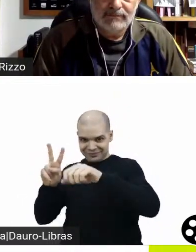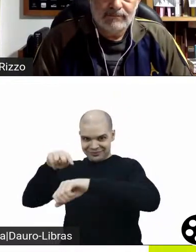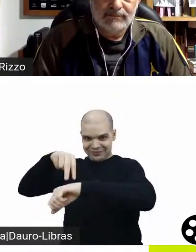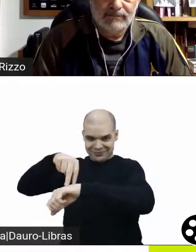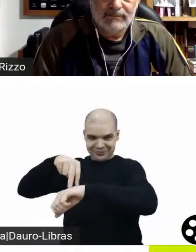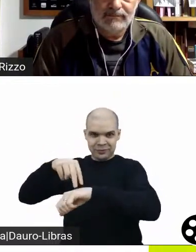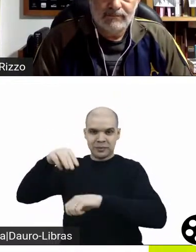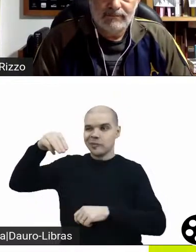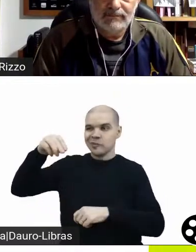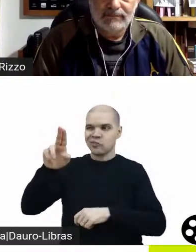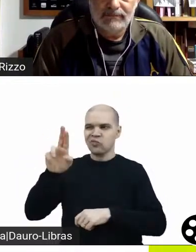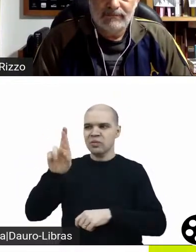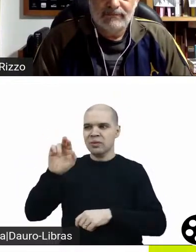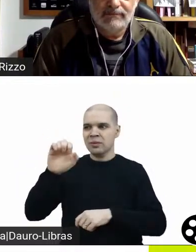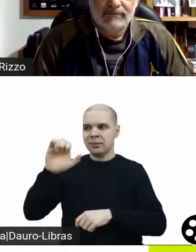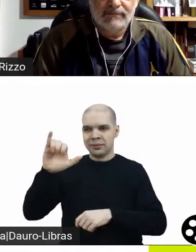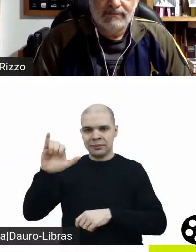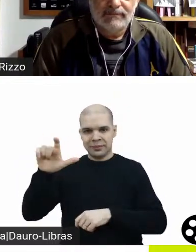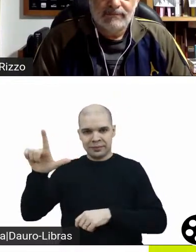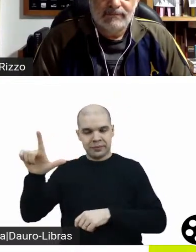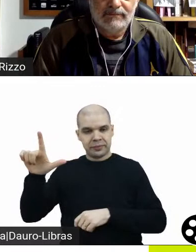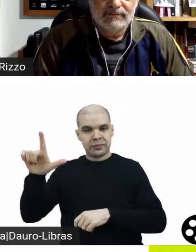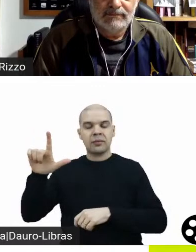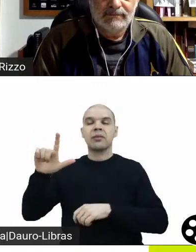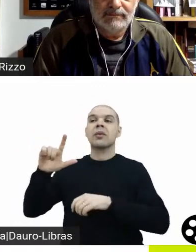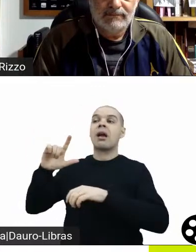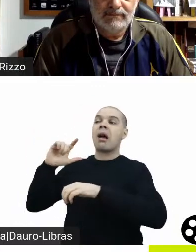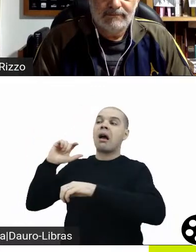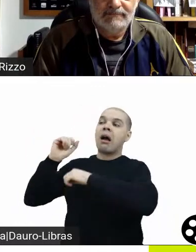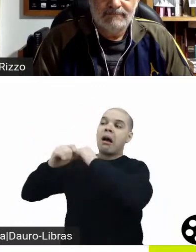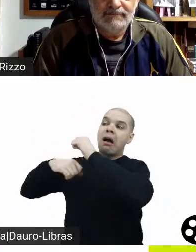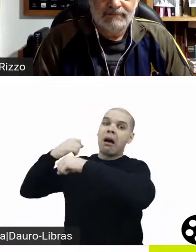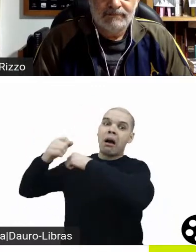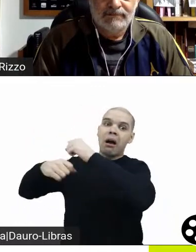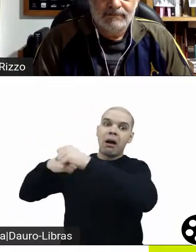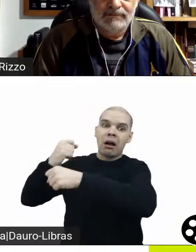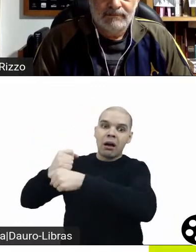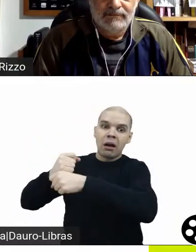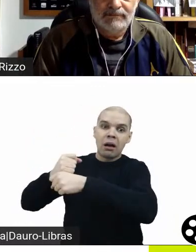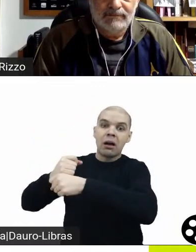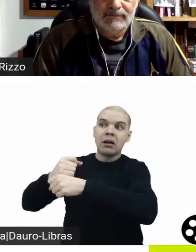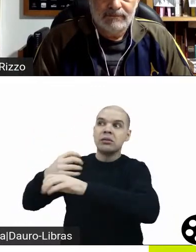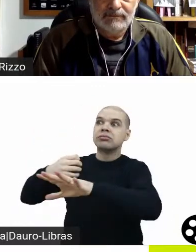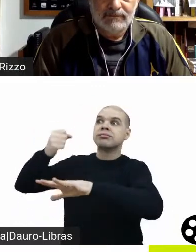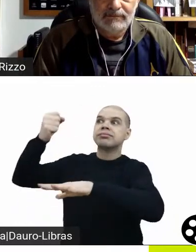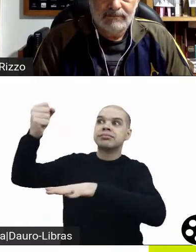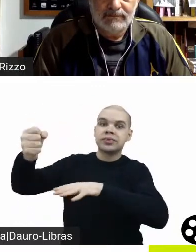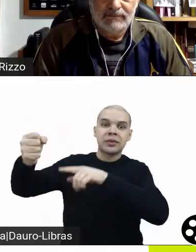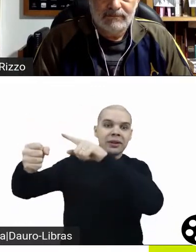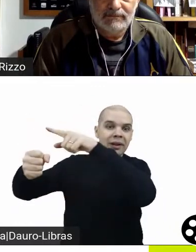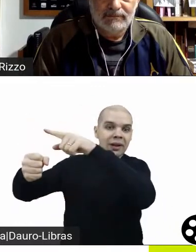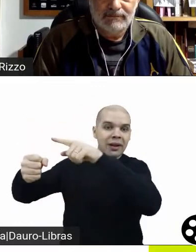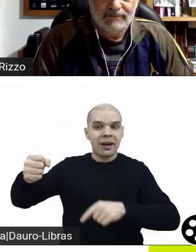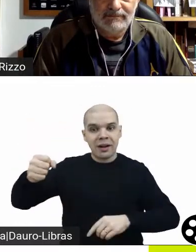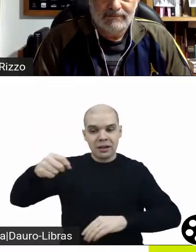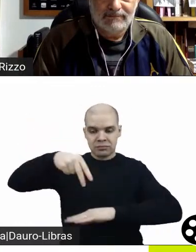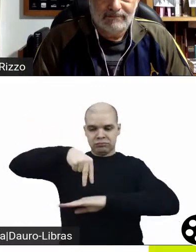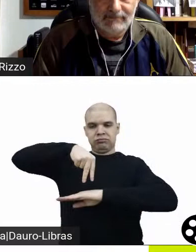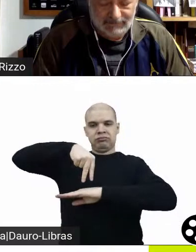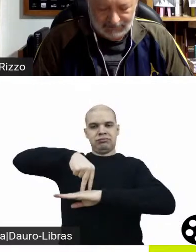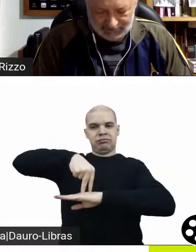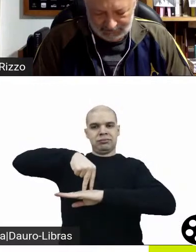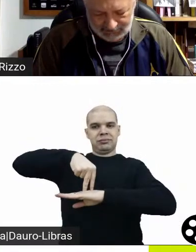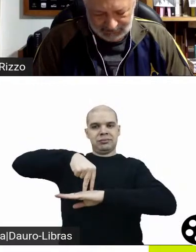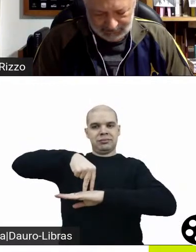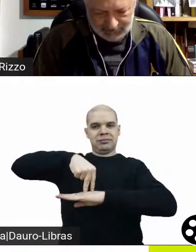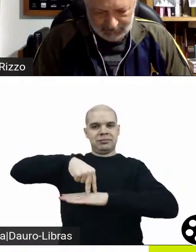cinco anos depois, ela vai ter sua primeira sua indicação ao Oscar pelo Sexto Sentido, em 99. Justamente, num papel que